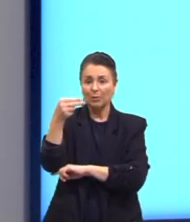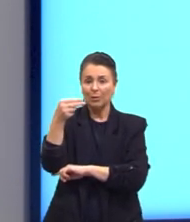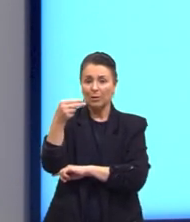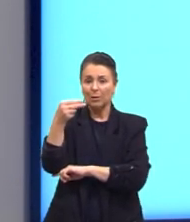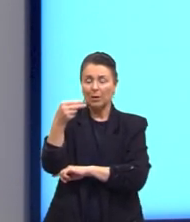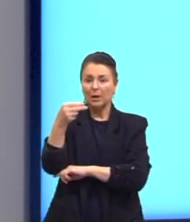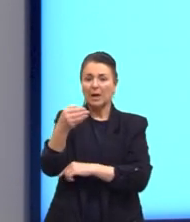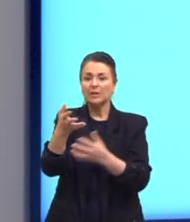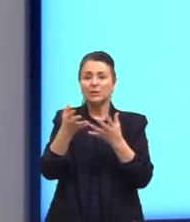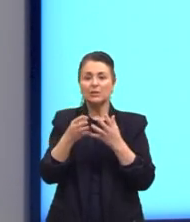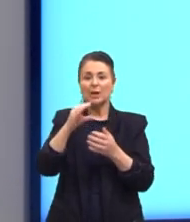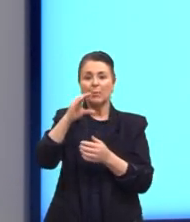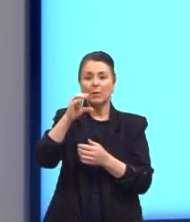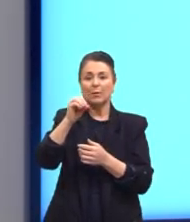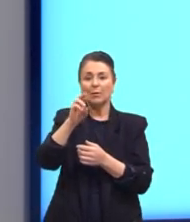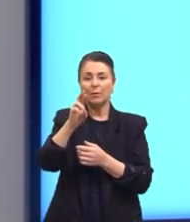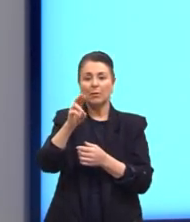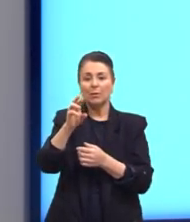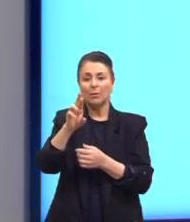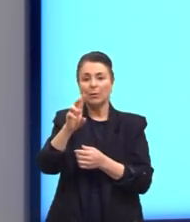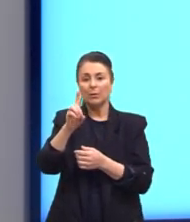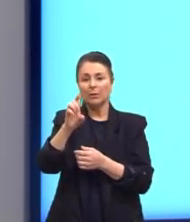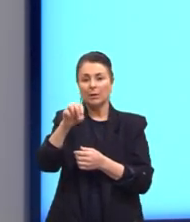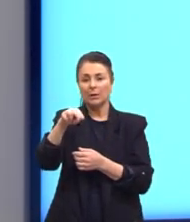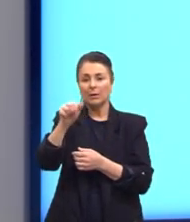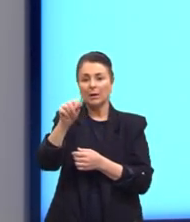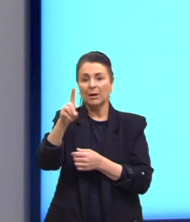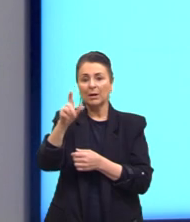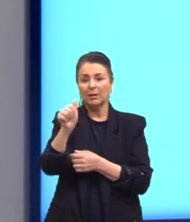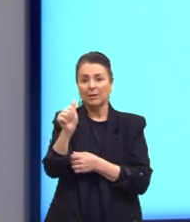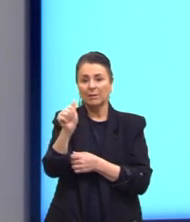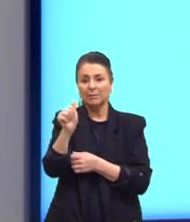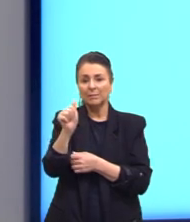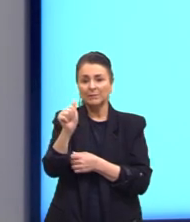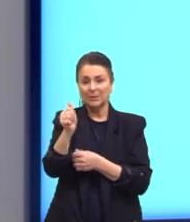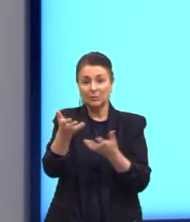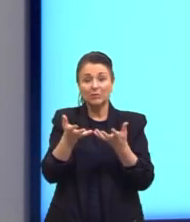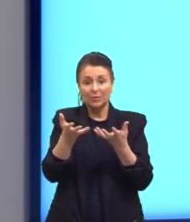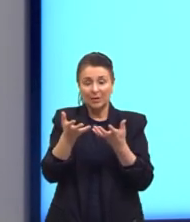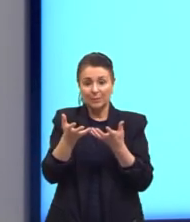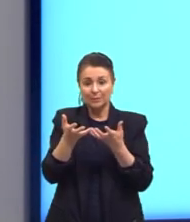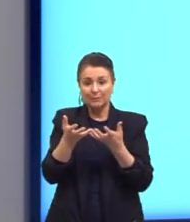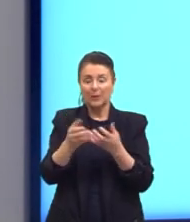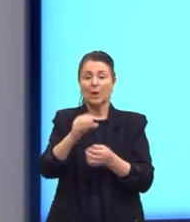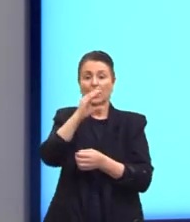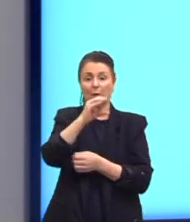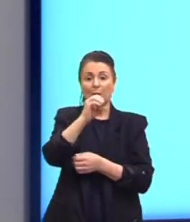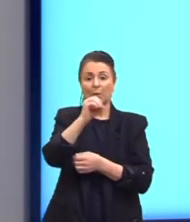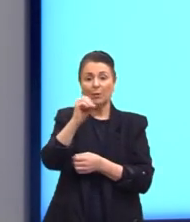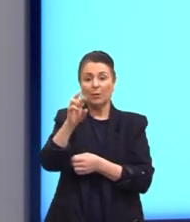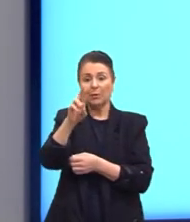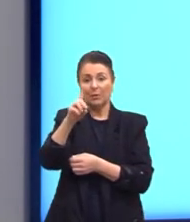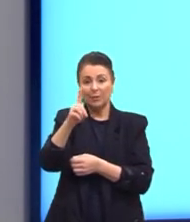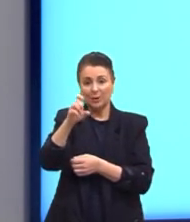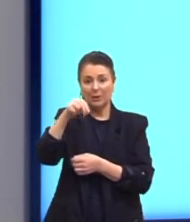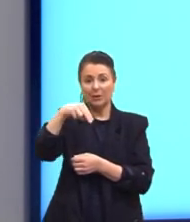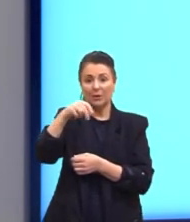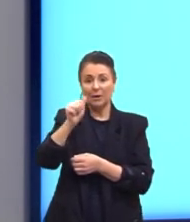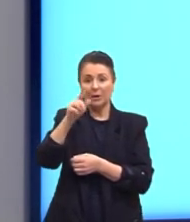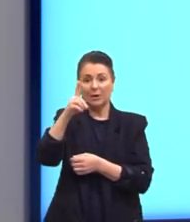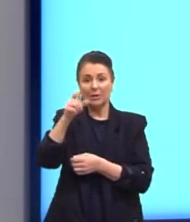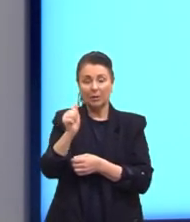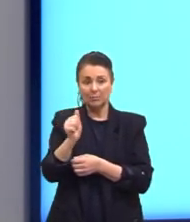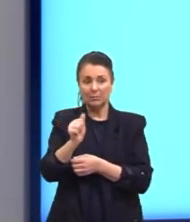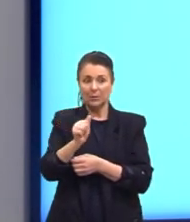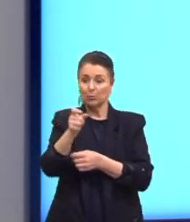coordenada, né? Quando a gente fala ali em coordenadas, eu posso considerar a coordenada para o X, ou a coordenada